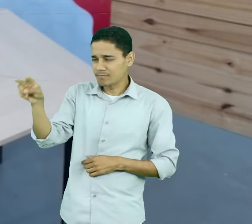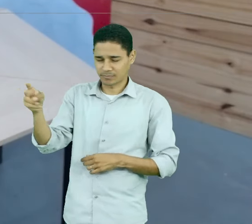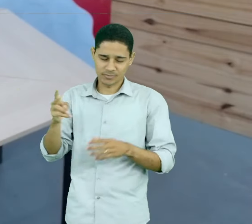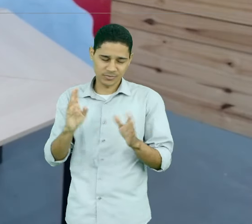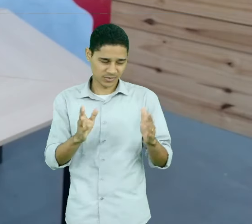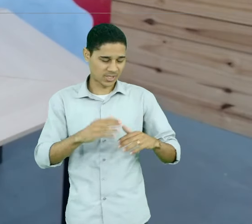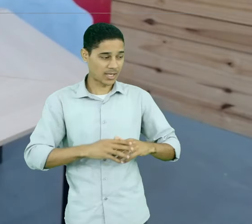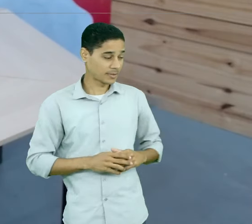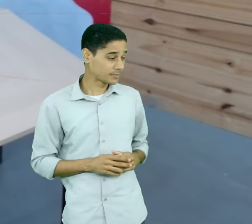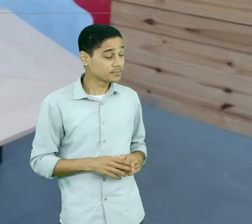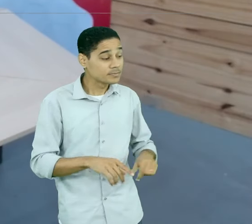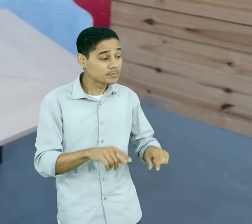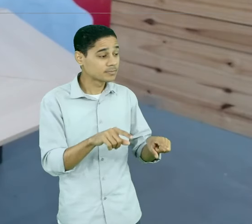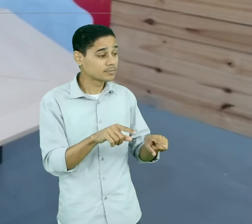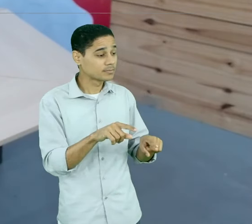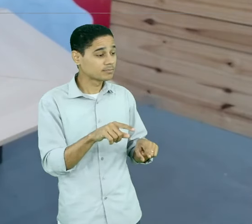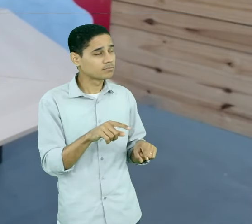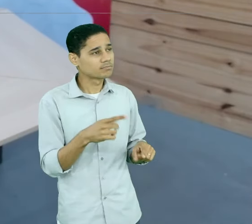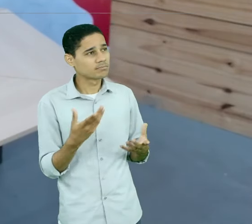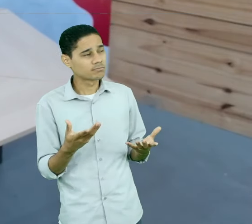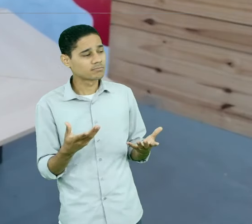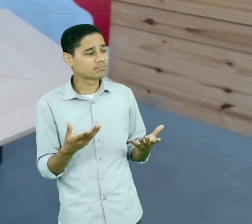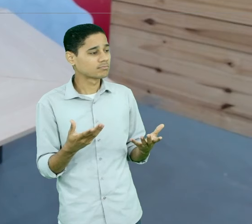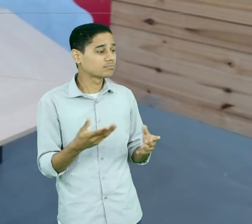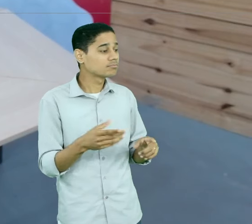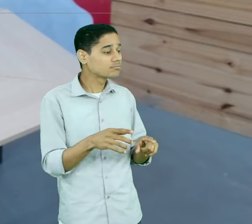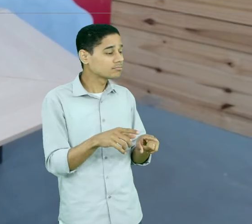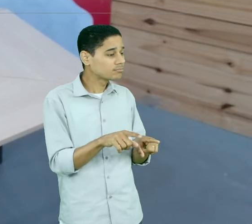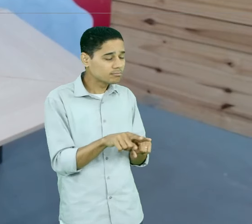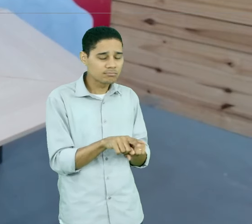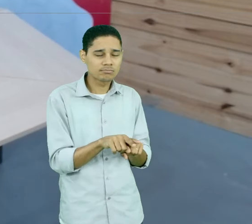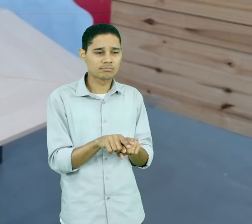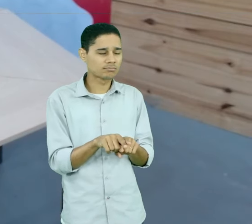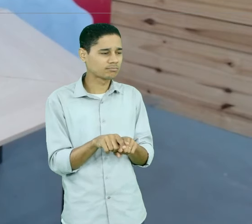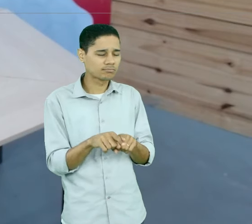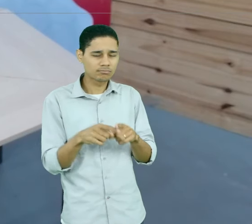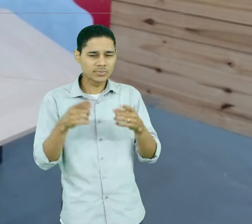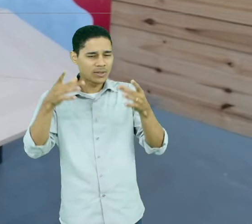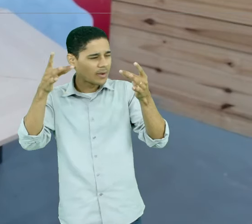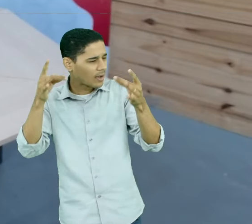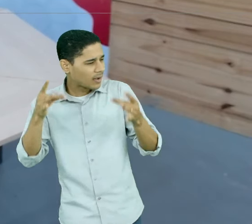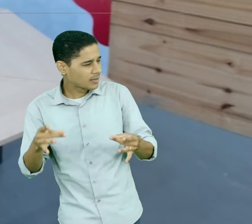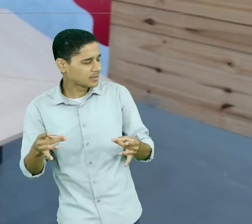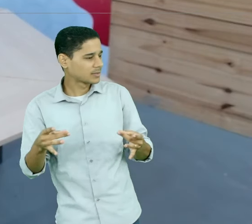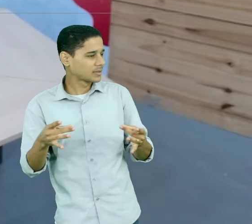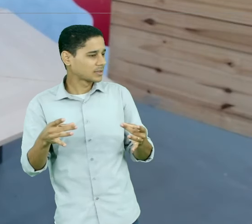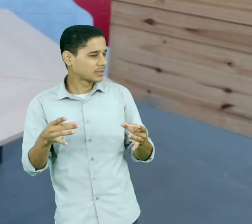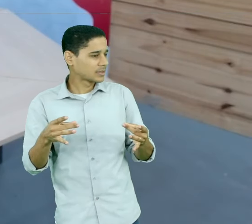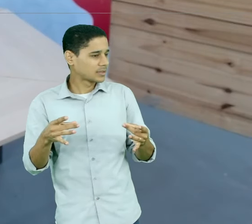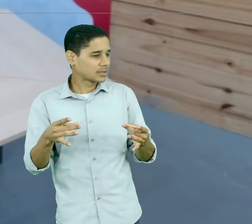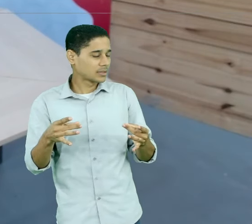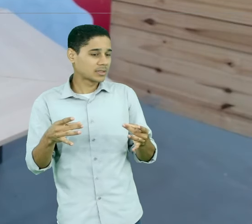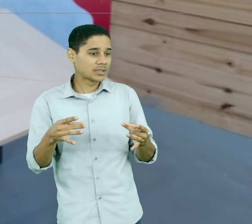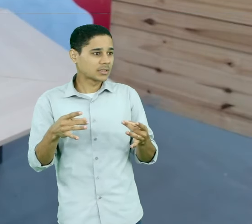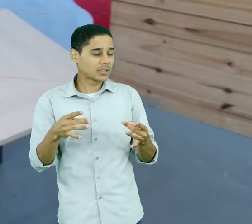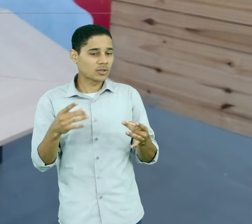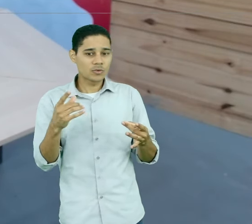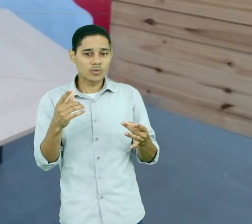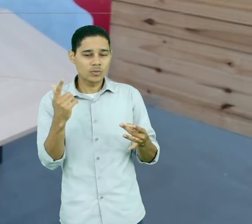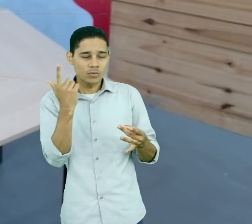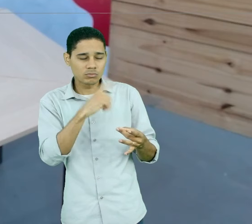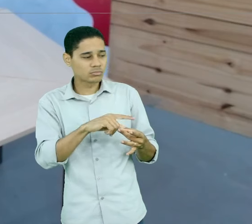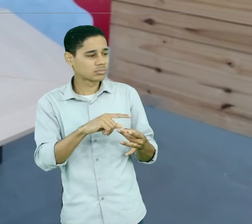são características e são outputs saídas de uma